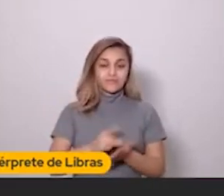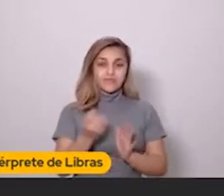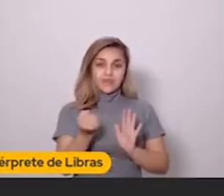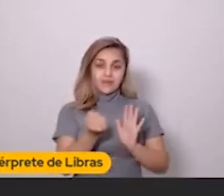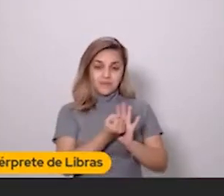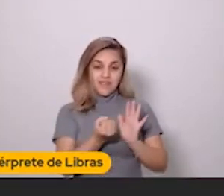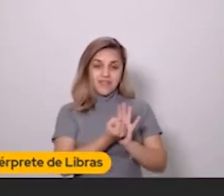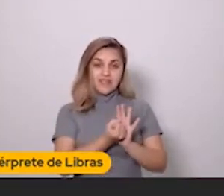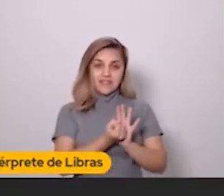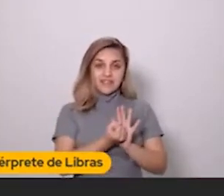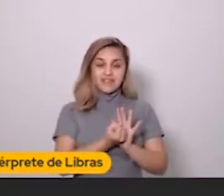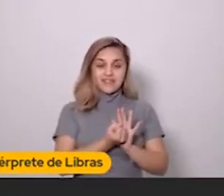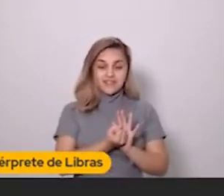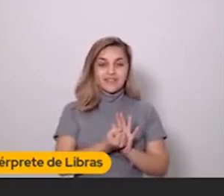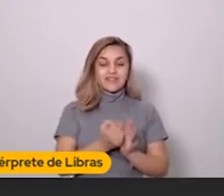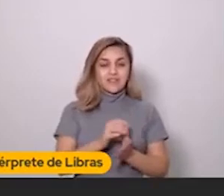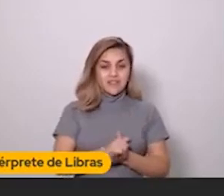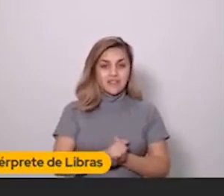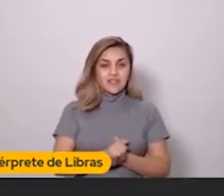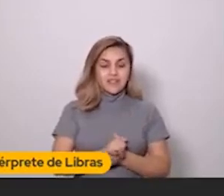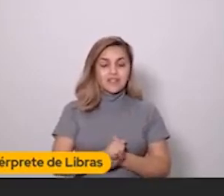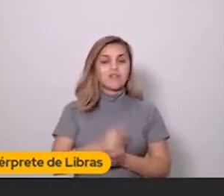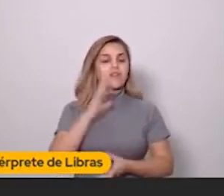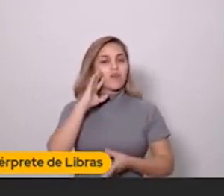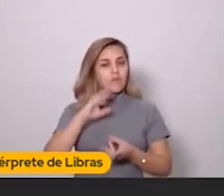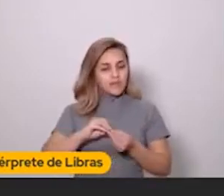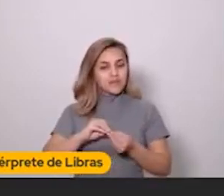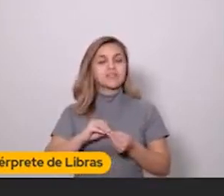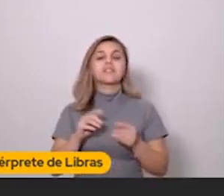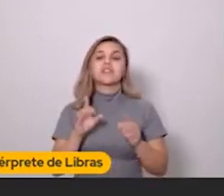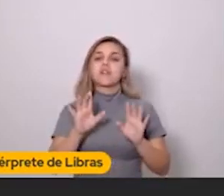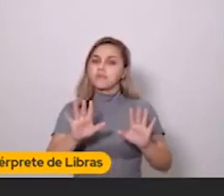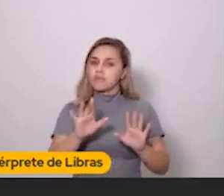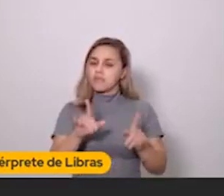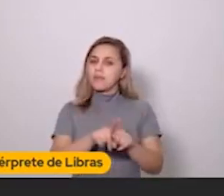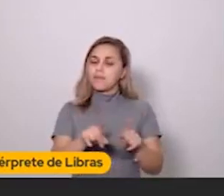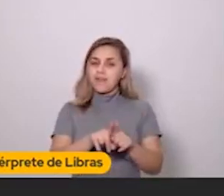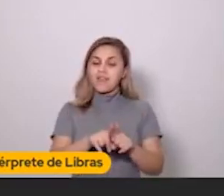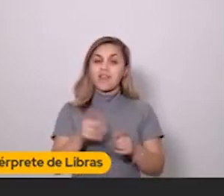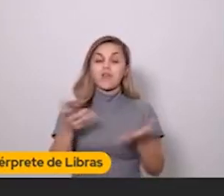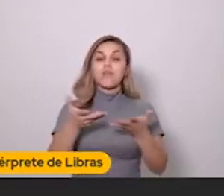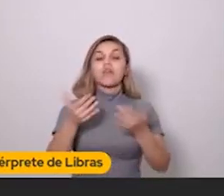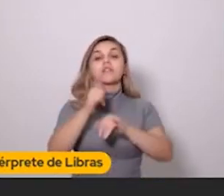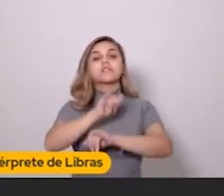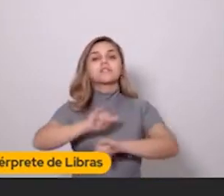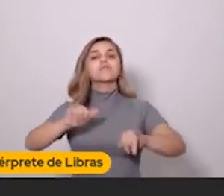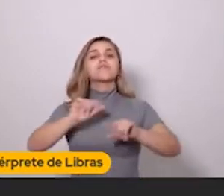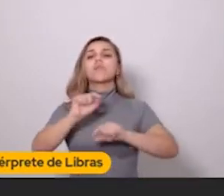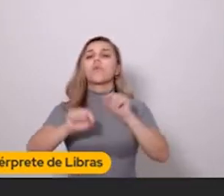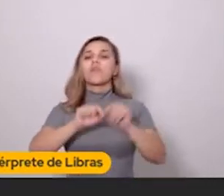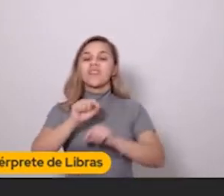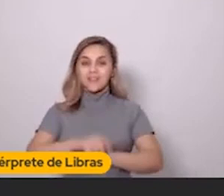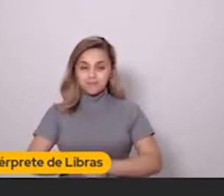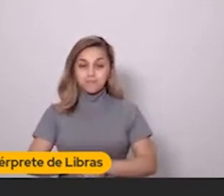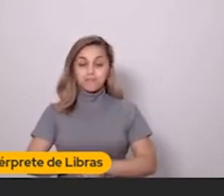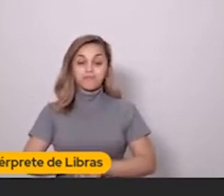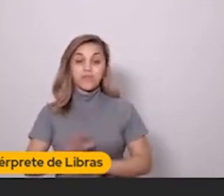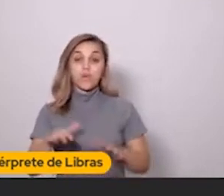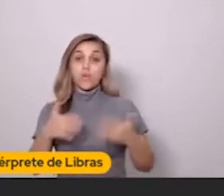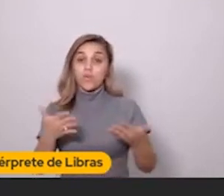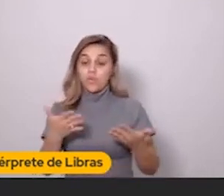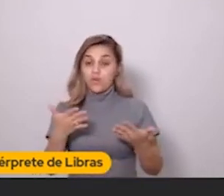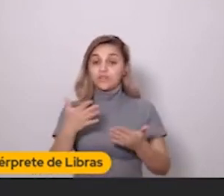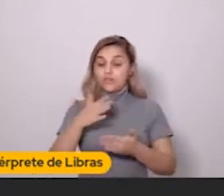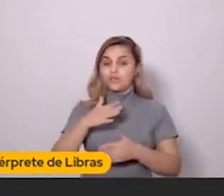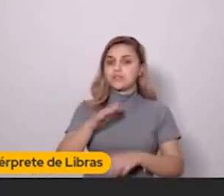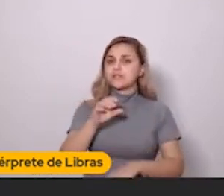marcas que não estão se preocupando só com vender. E pera lá, o que eu quero falar é que justamente quando você para de